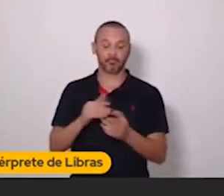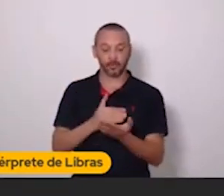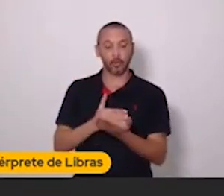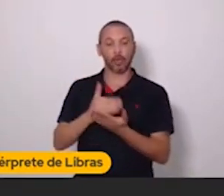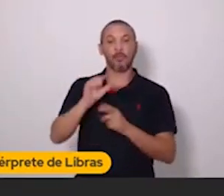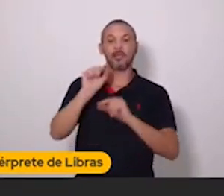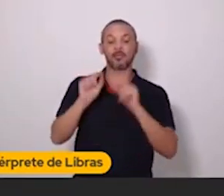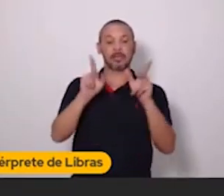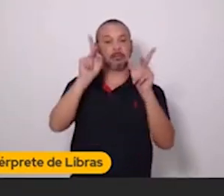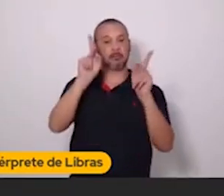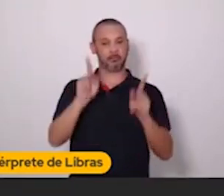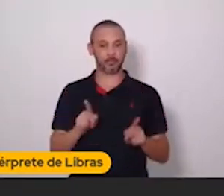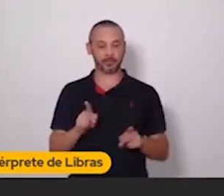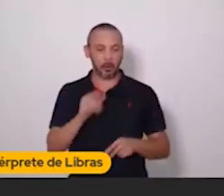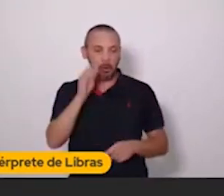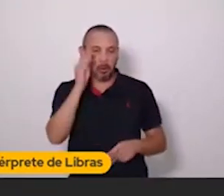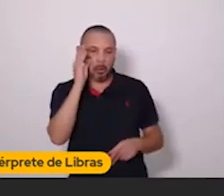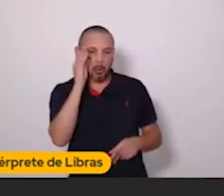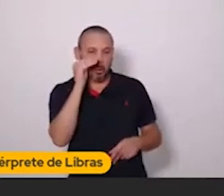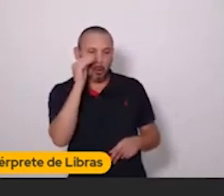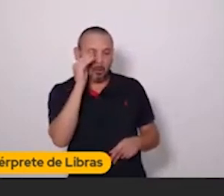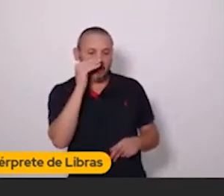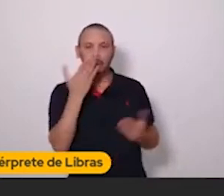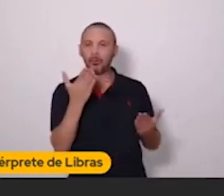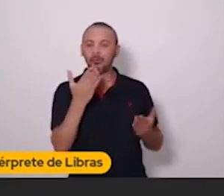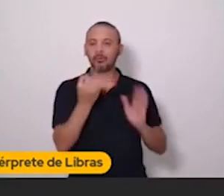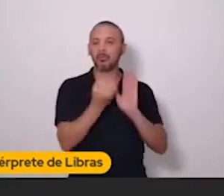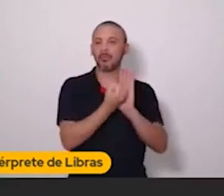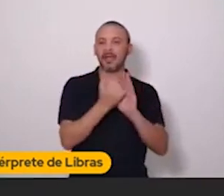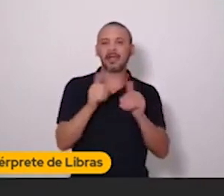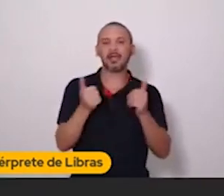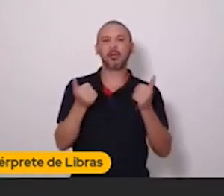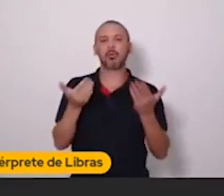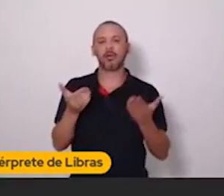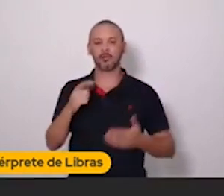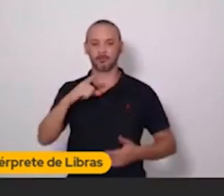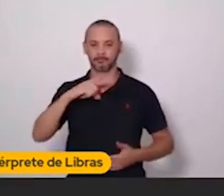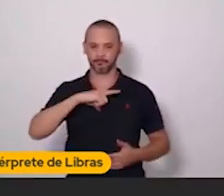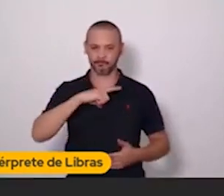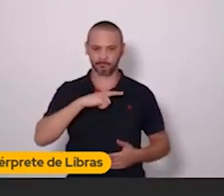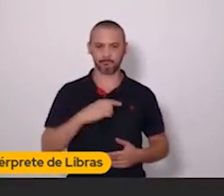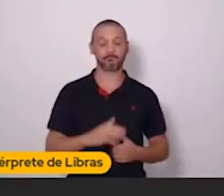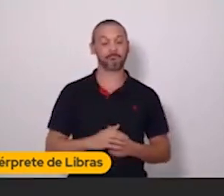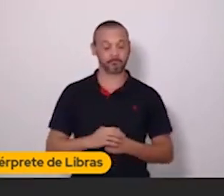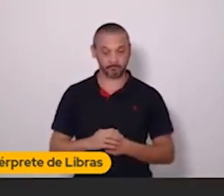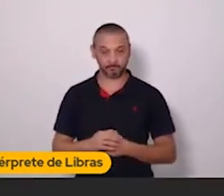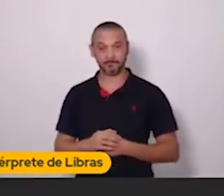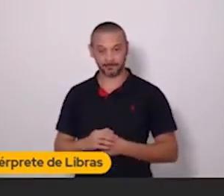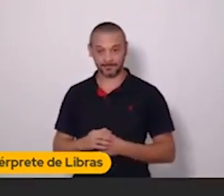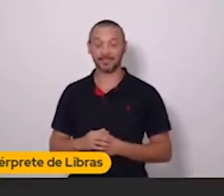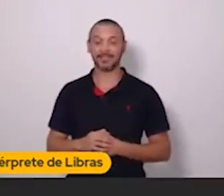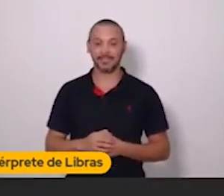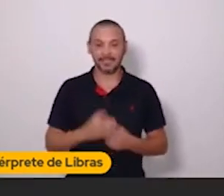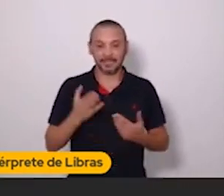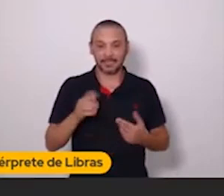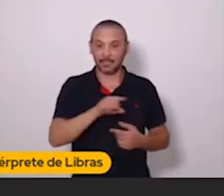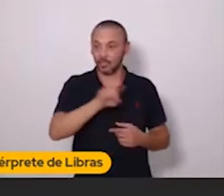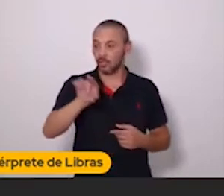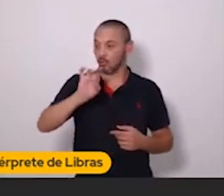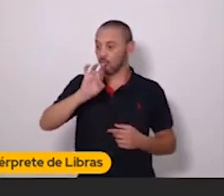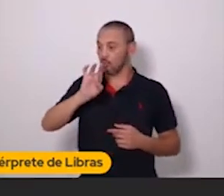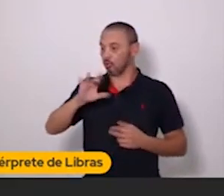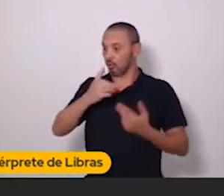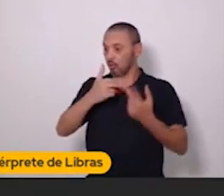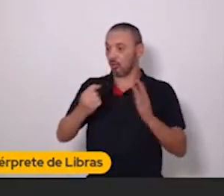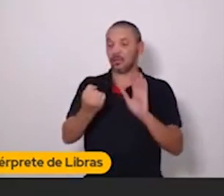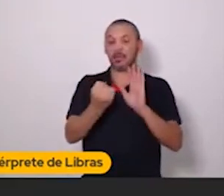que as pessoas tenham curiosidade sobre a sua marca. E isso é muito potente. Porque você deixa de ser somente aquela marca